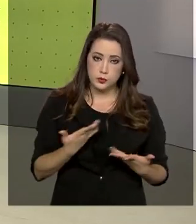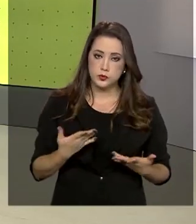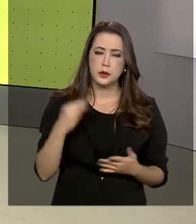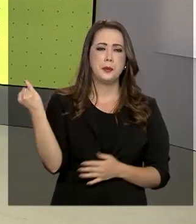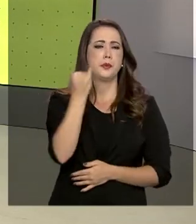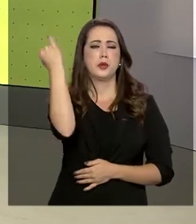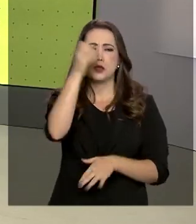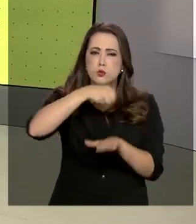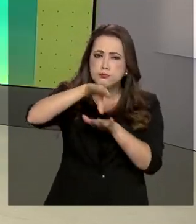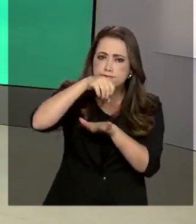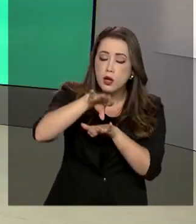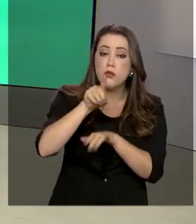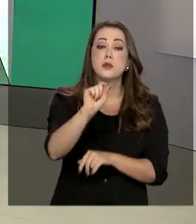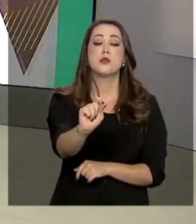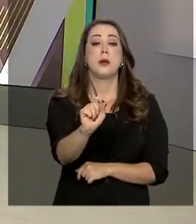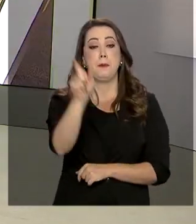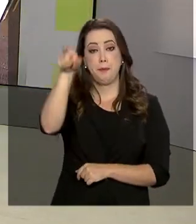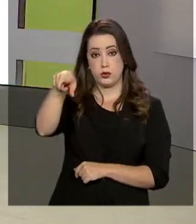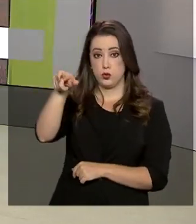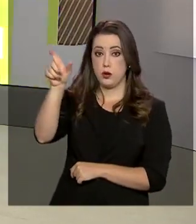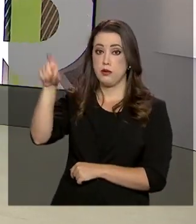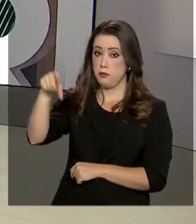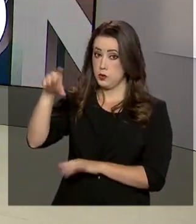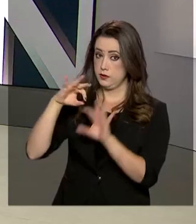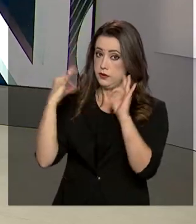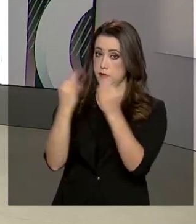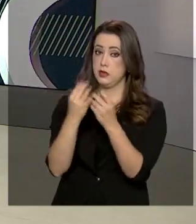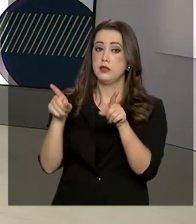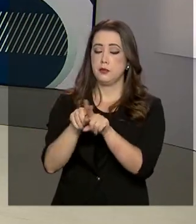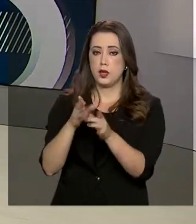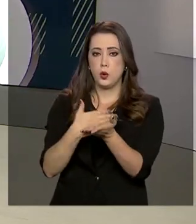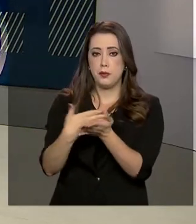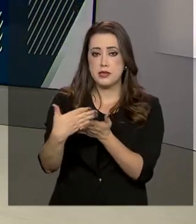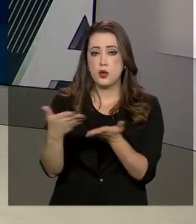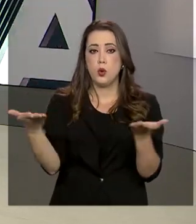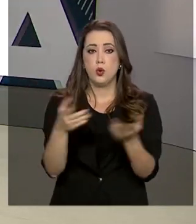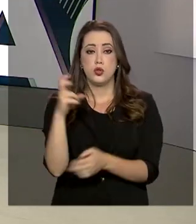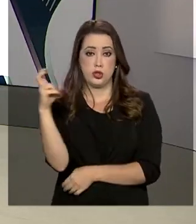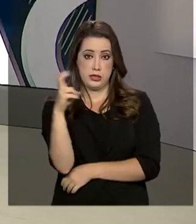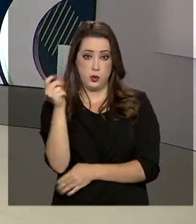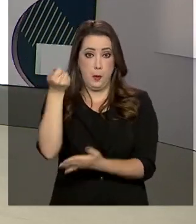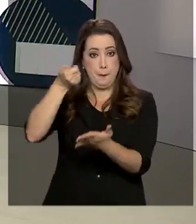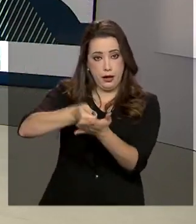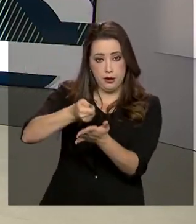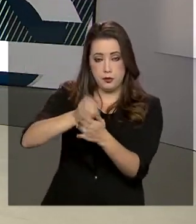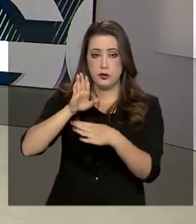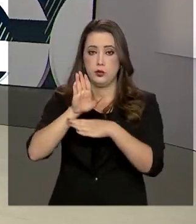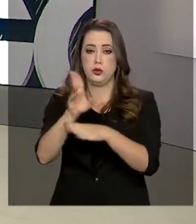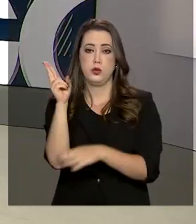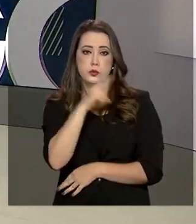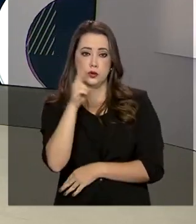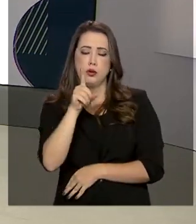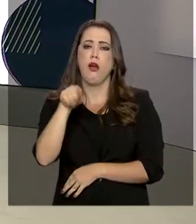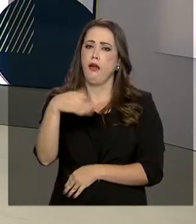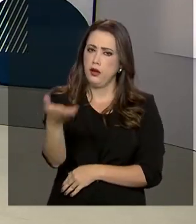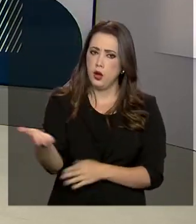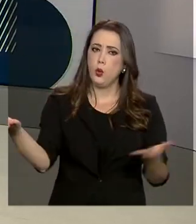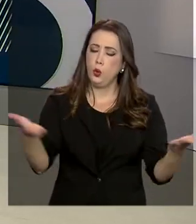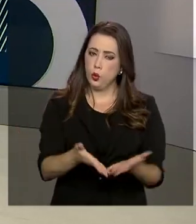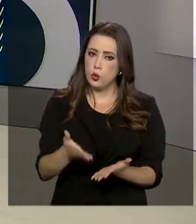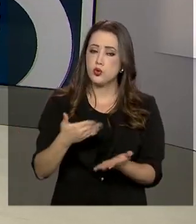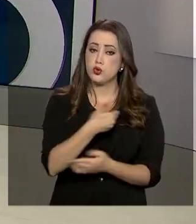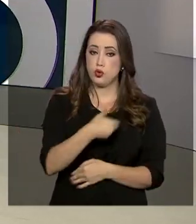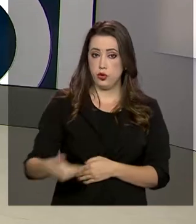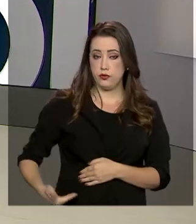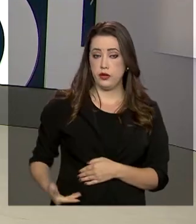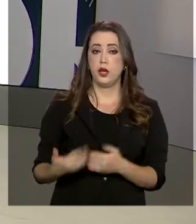que quem recebe o Bolsa Família também começa a receber hoje a quinta parcela do auxílio emergencial. É isso mesmo. Hoje, então, o